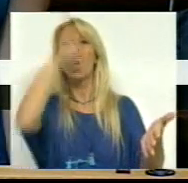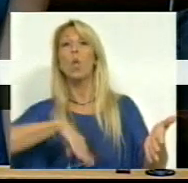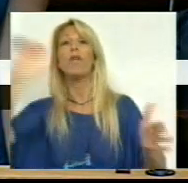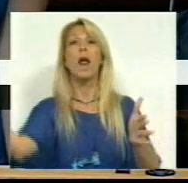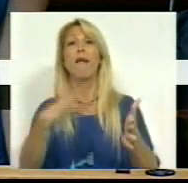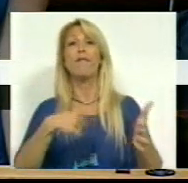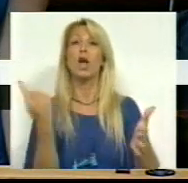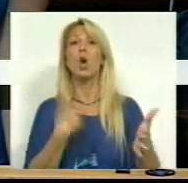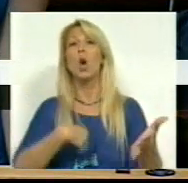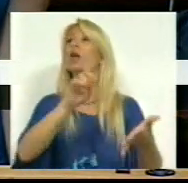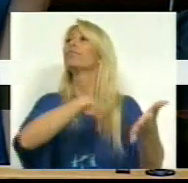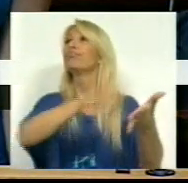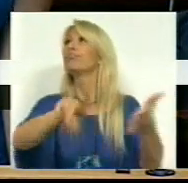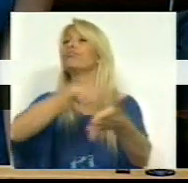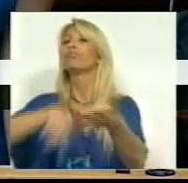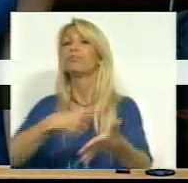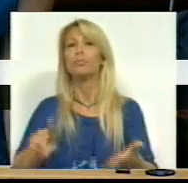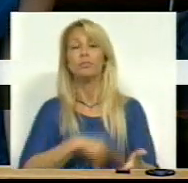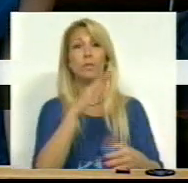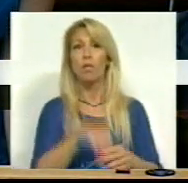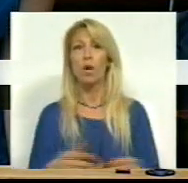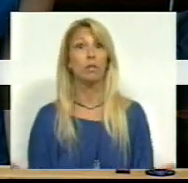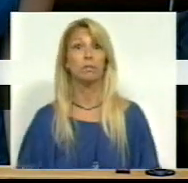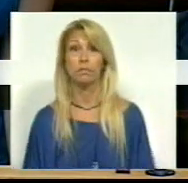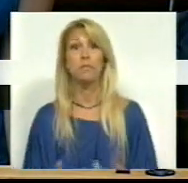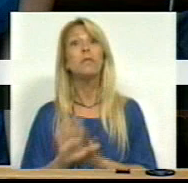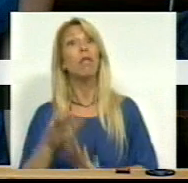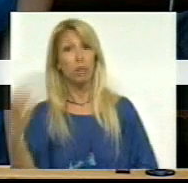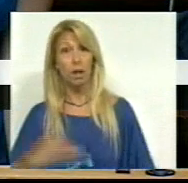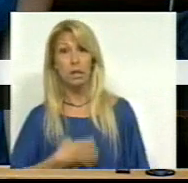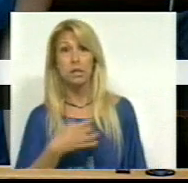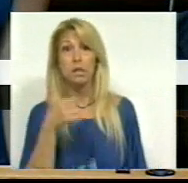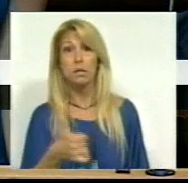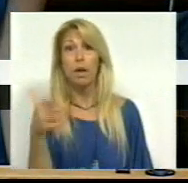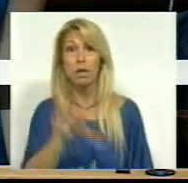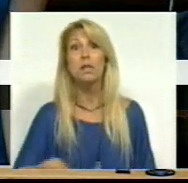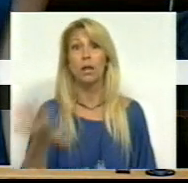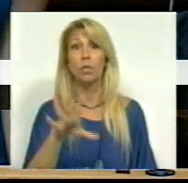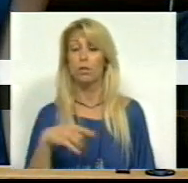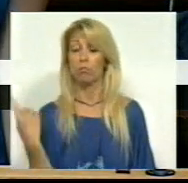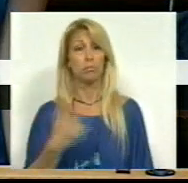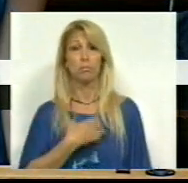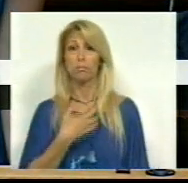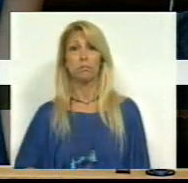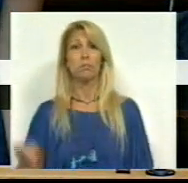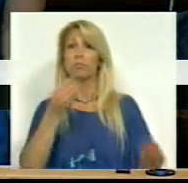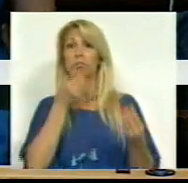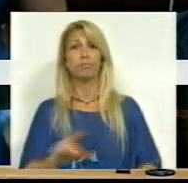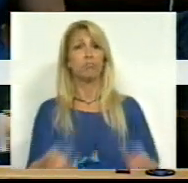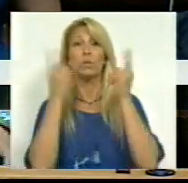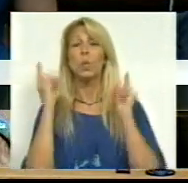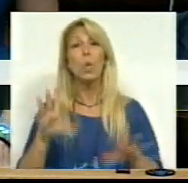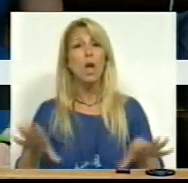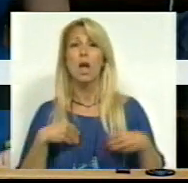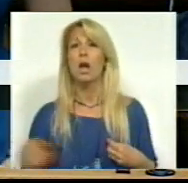aqui. Nós entendemos que a direita se está confortável com esta situação, nós não estamos e não aceitamos que